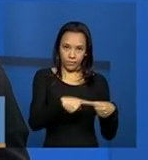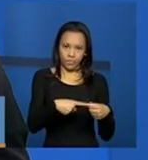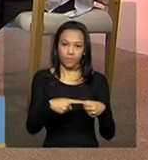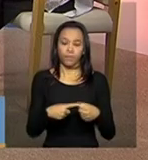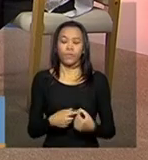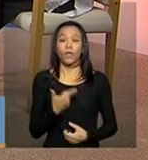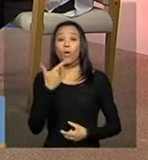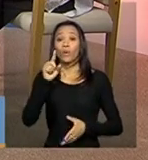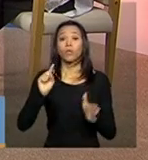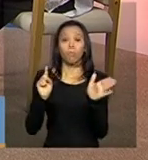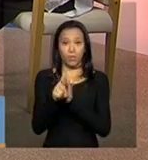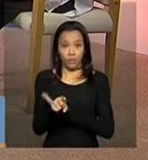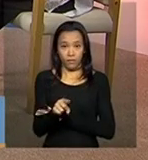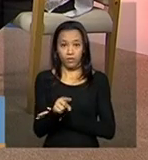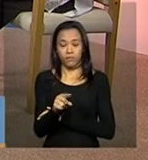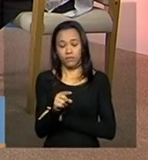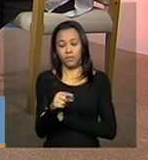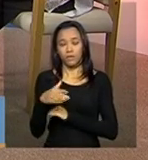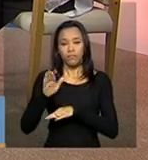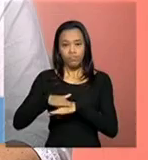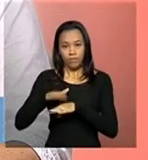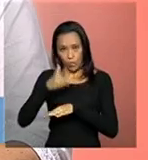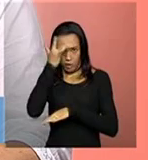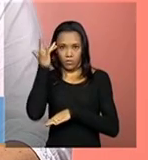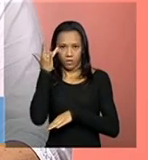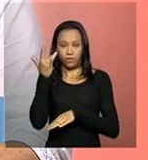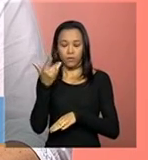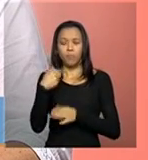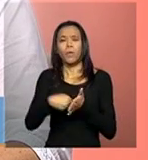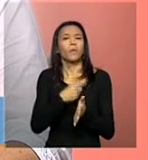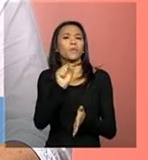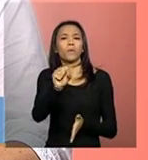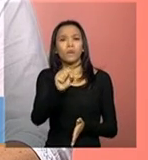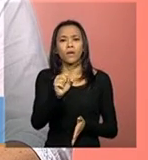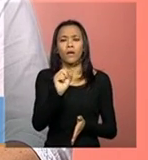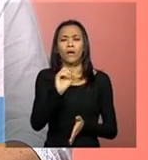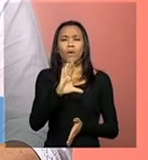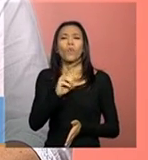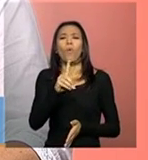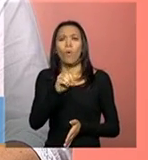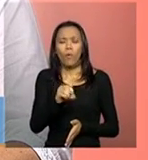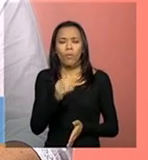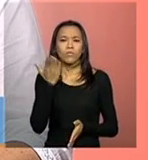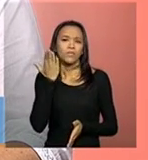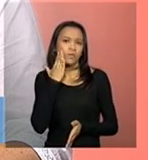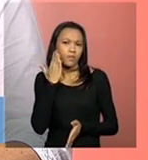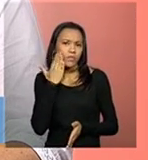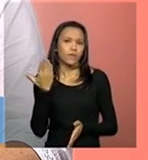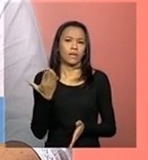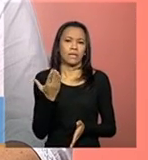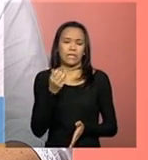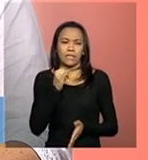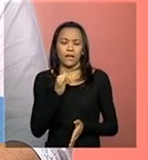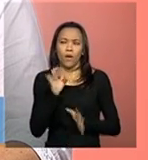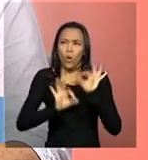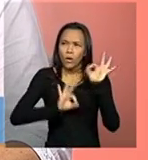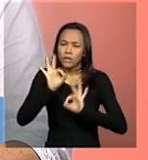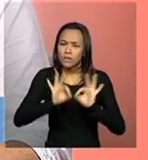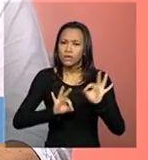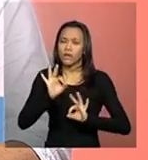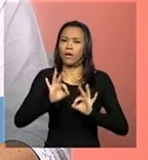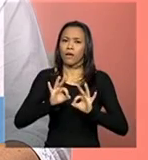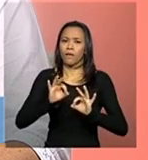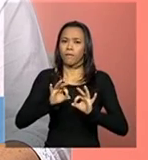com a pergunta do Adriano, não sei se é dele, pergunta como medir, na questão sobre estrutura física, os itens